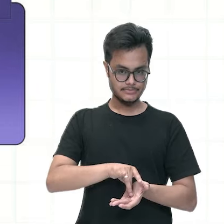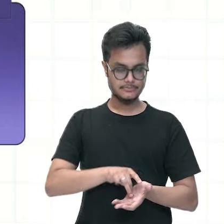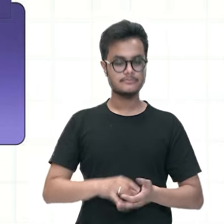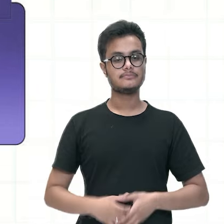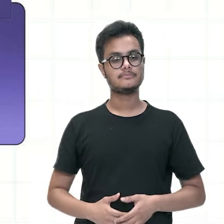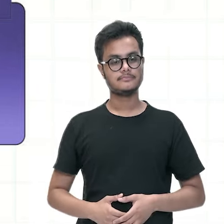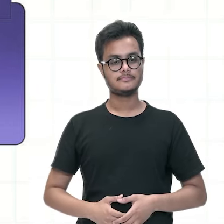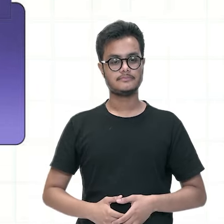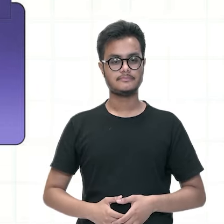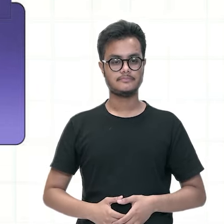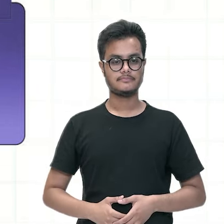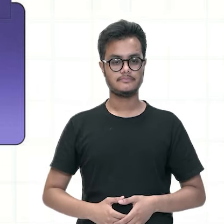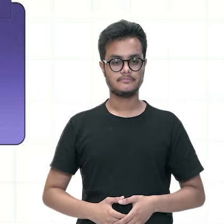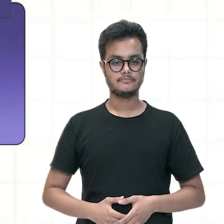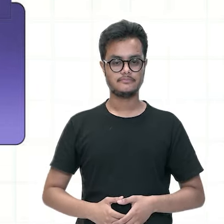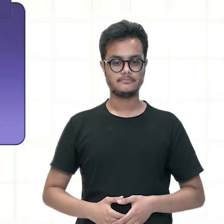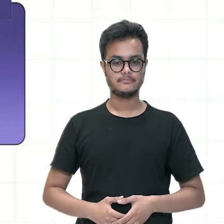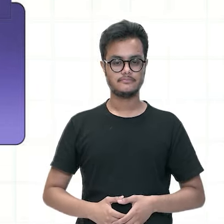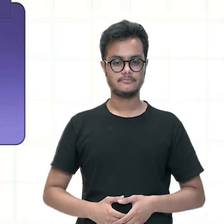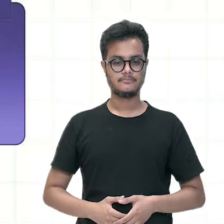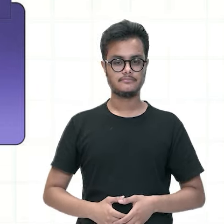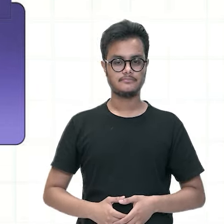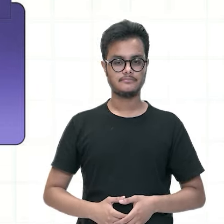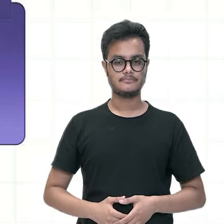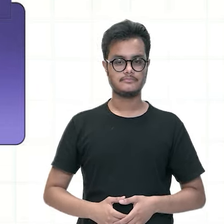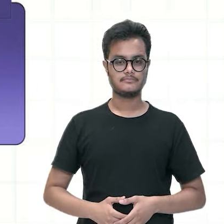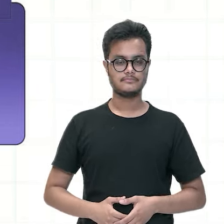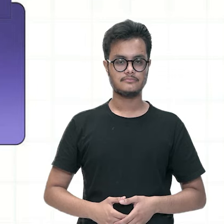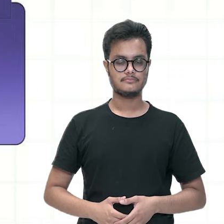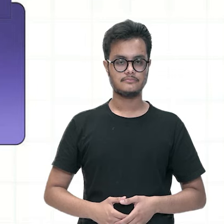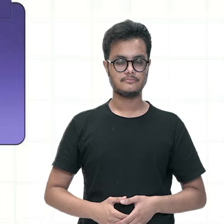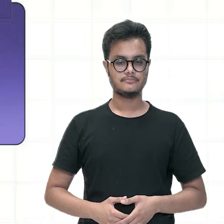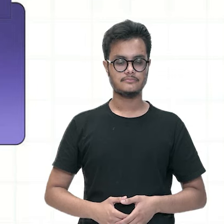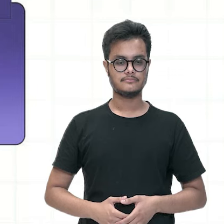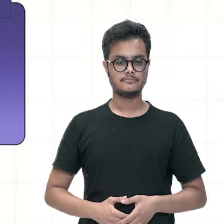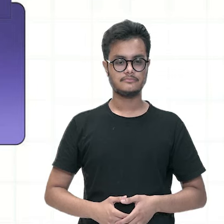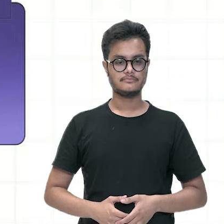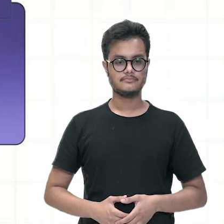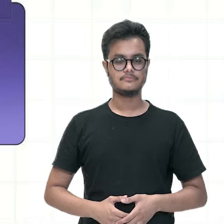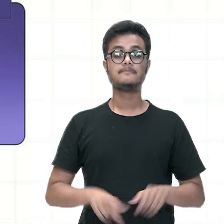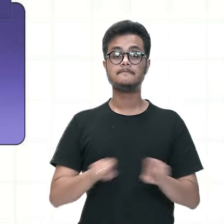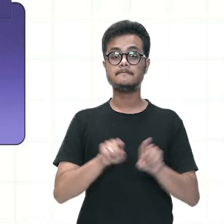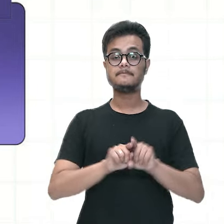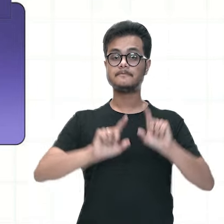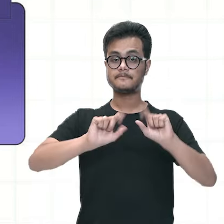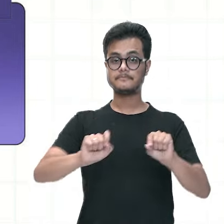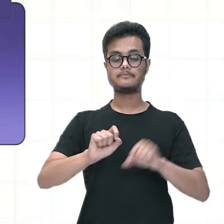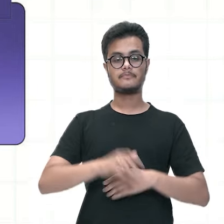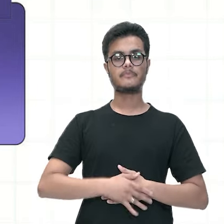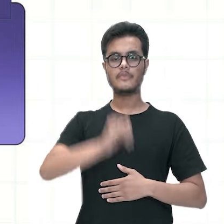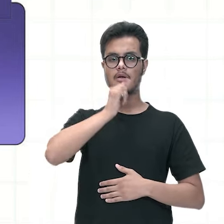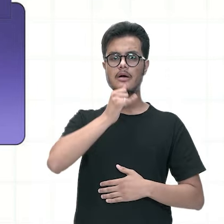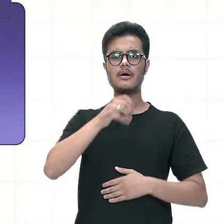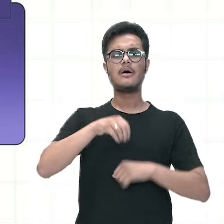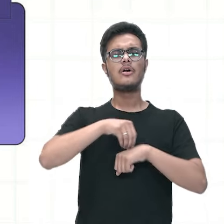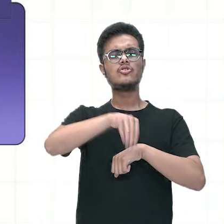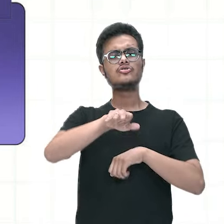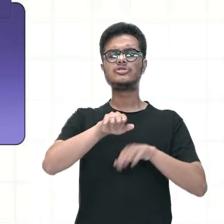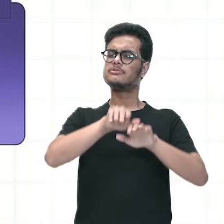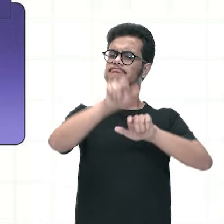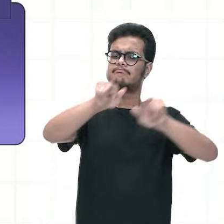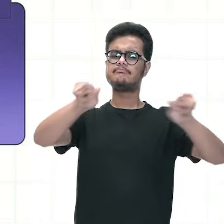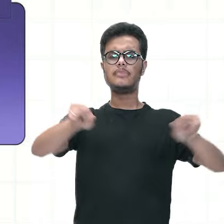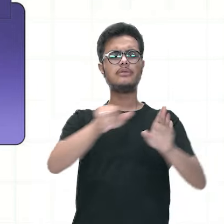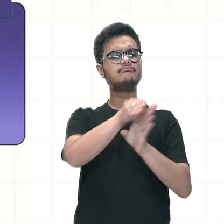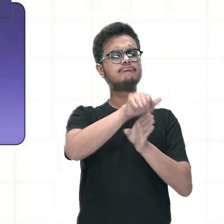para esse mosquito se proliferar para ele depositar os ovos dele sempre também lembrar de conscientizar a comunidade em